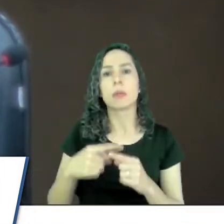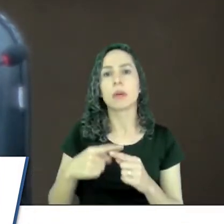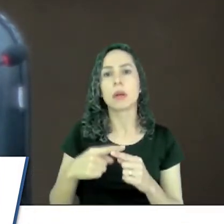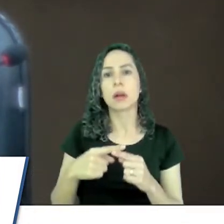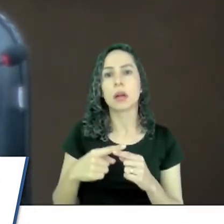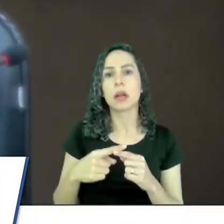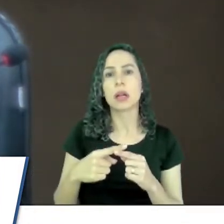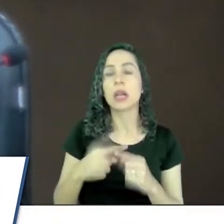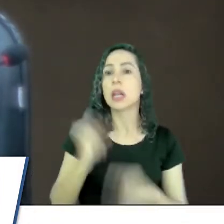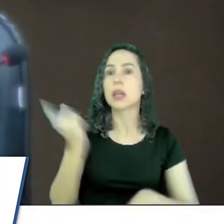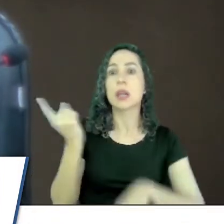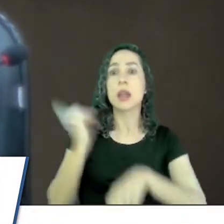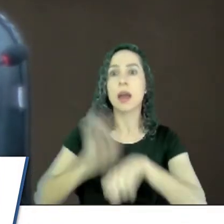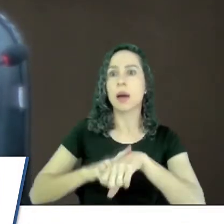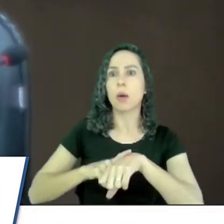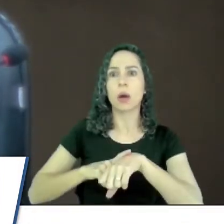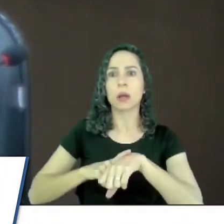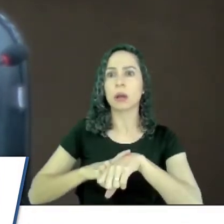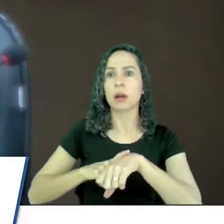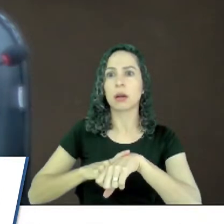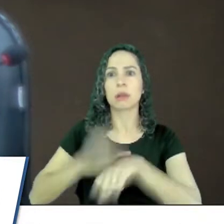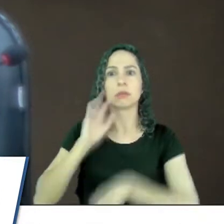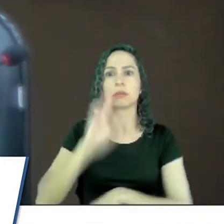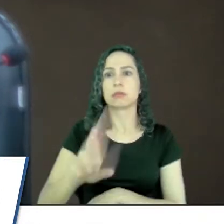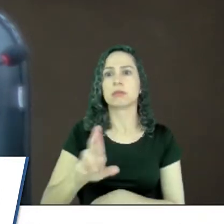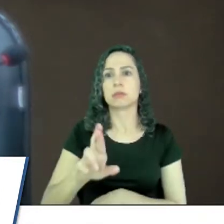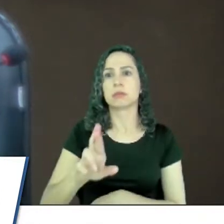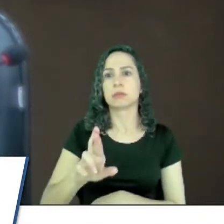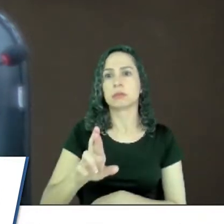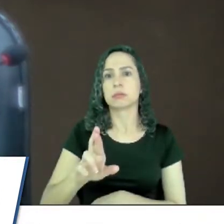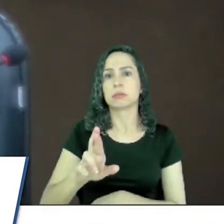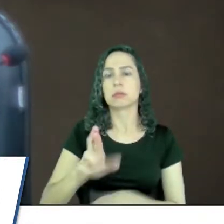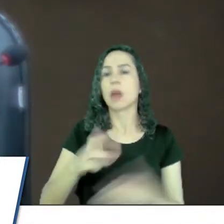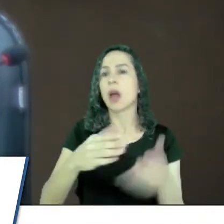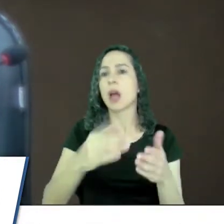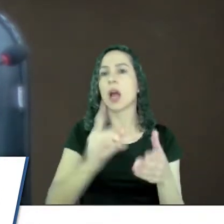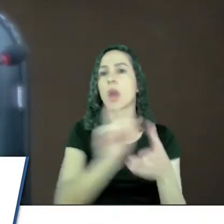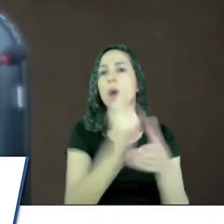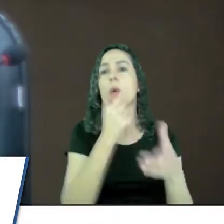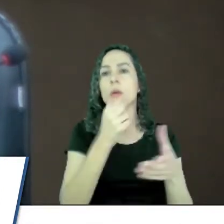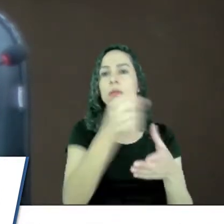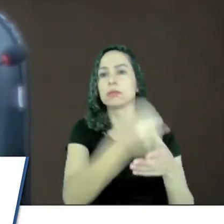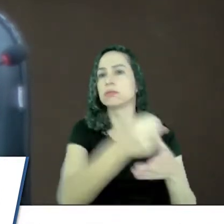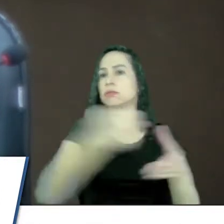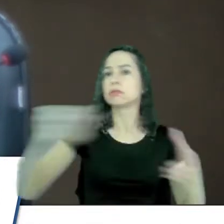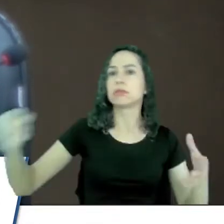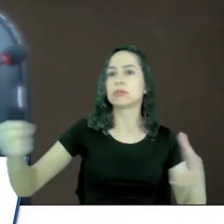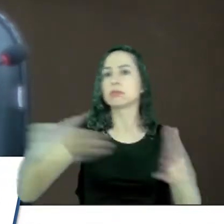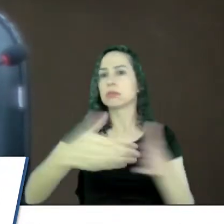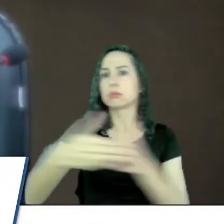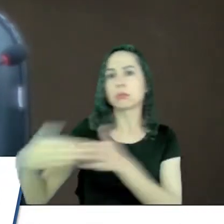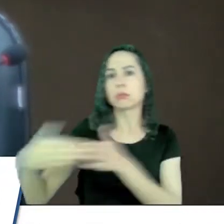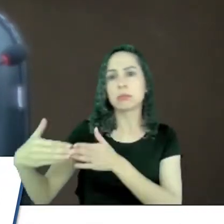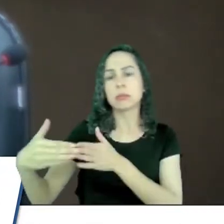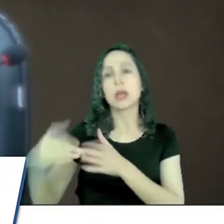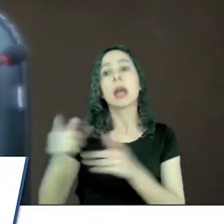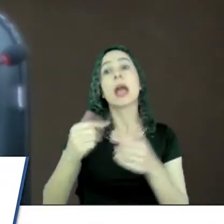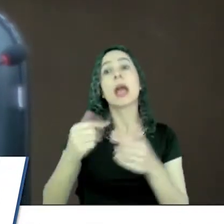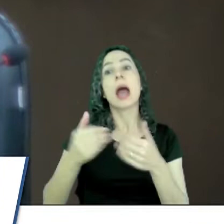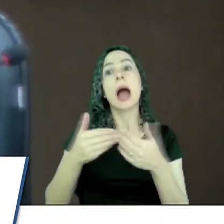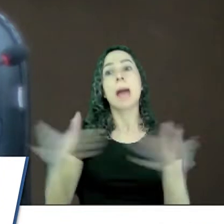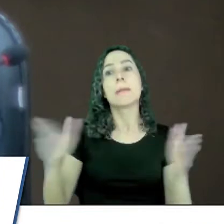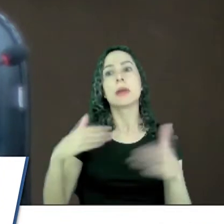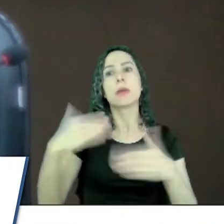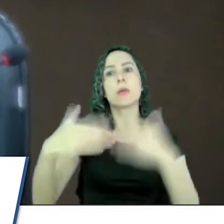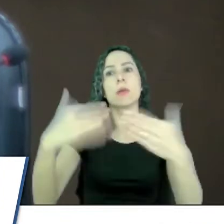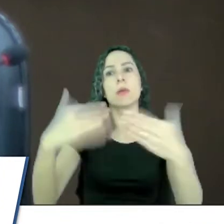imediatamente, ele deu uma resposta no afastamento do servidor e na abertura do procedimento através da corrigidoria.